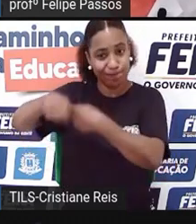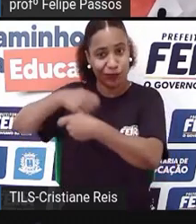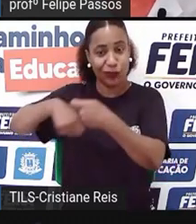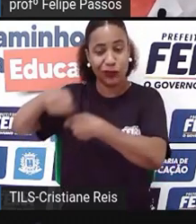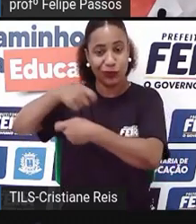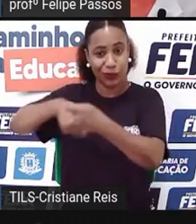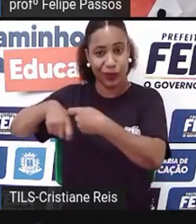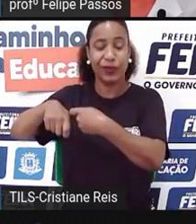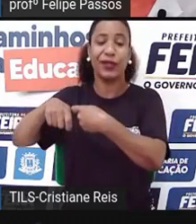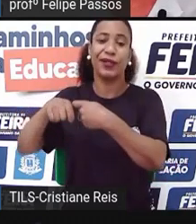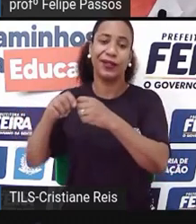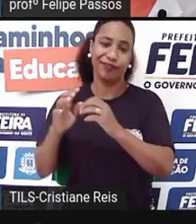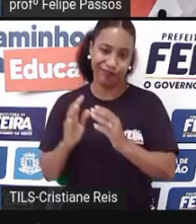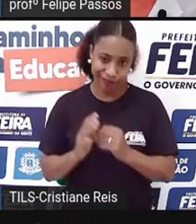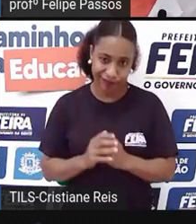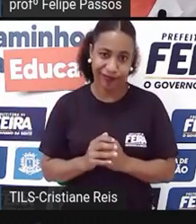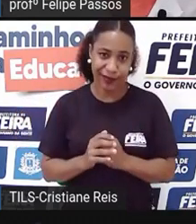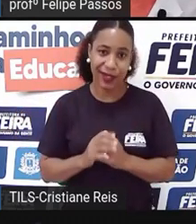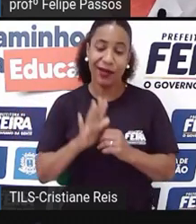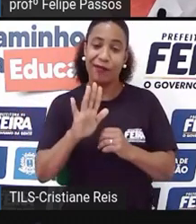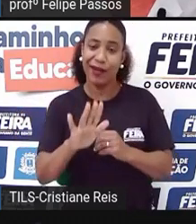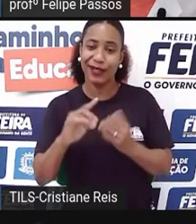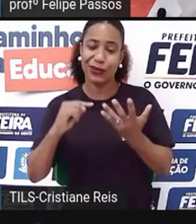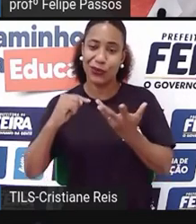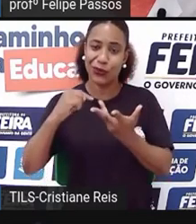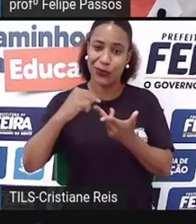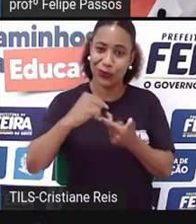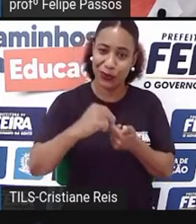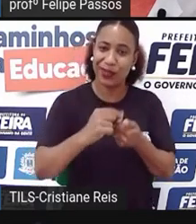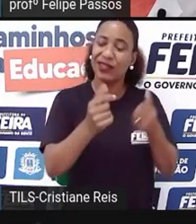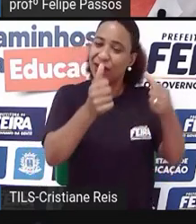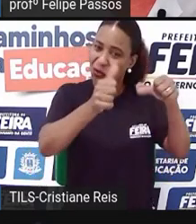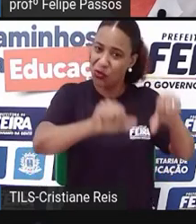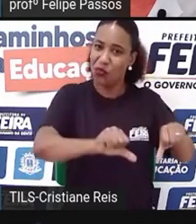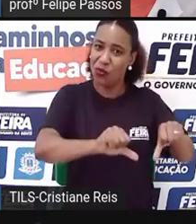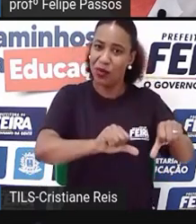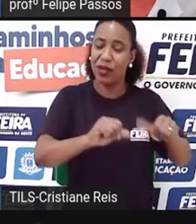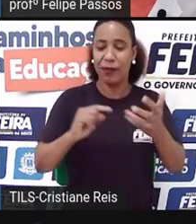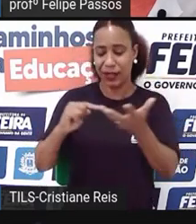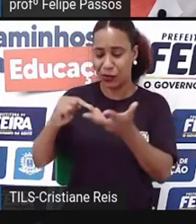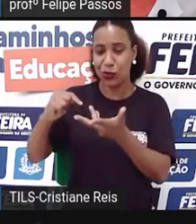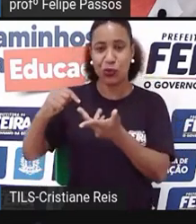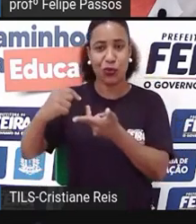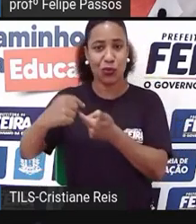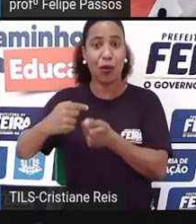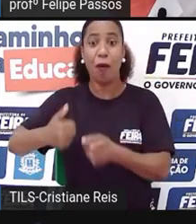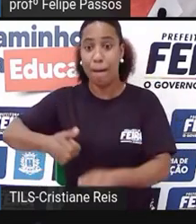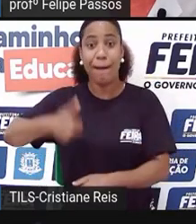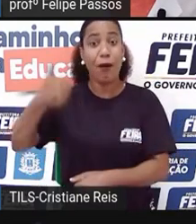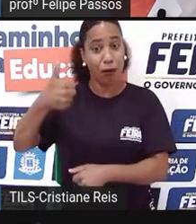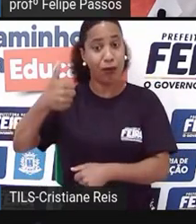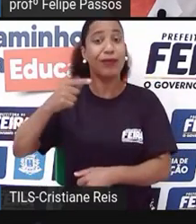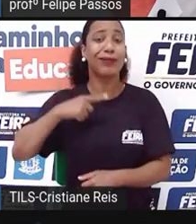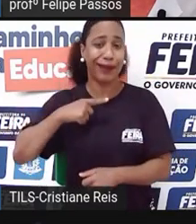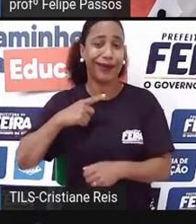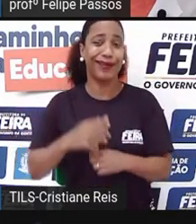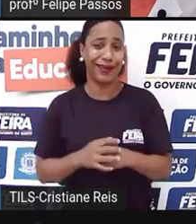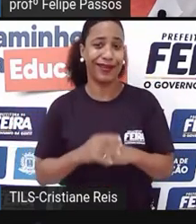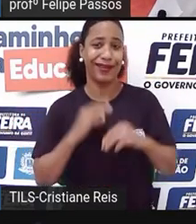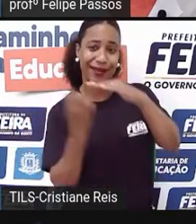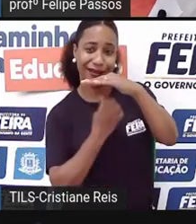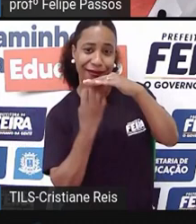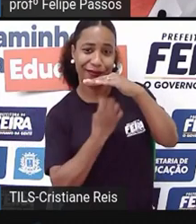positivo, apesar de todas as dificuldades. Quando a gente fala de um número de empresas aumentou, são mais de